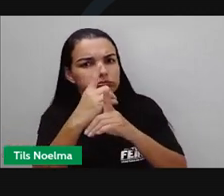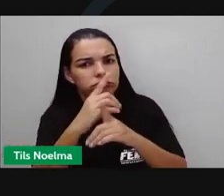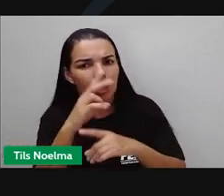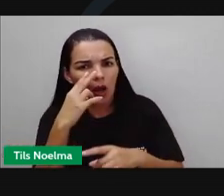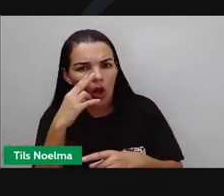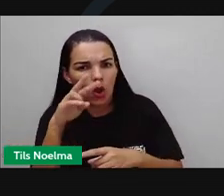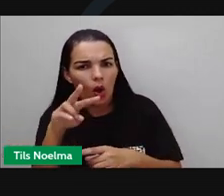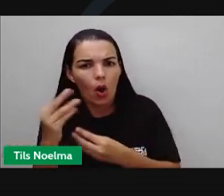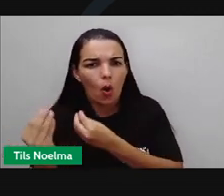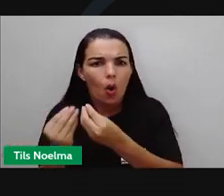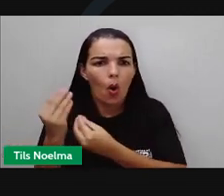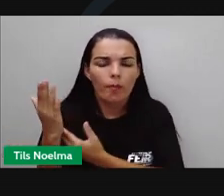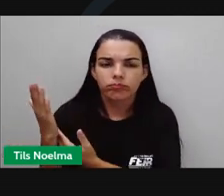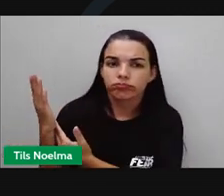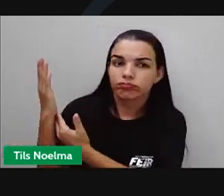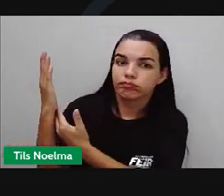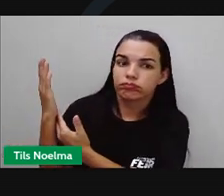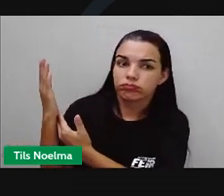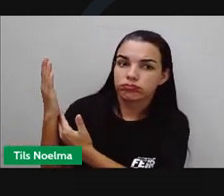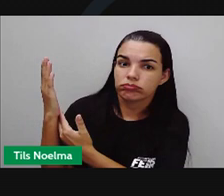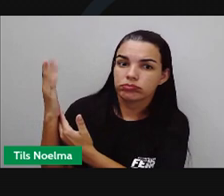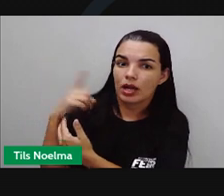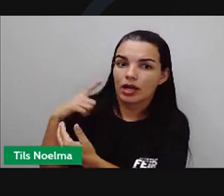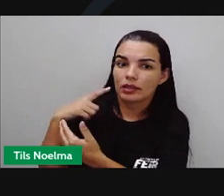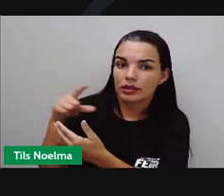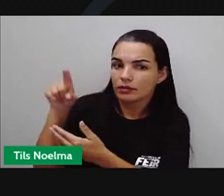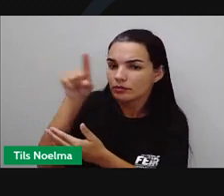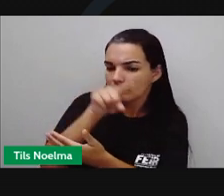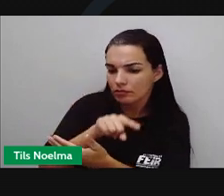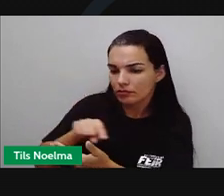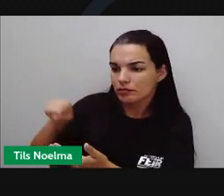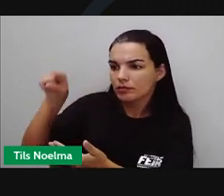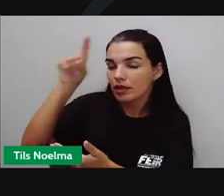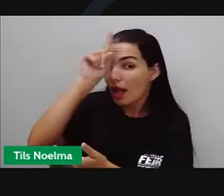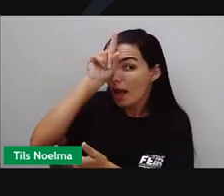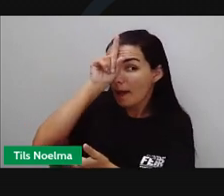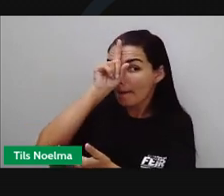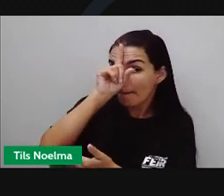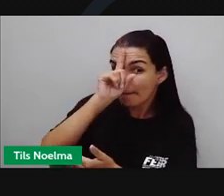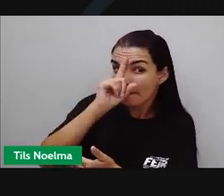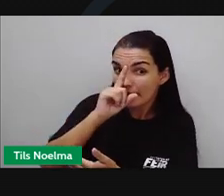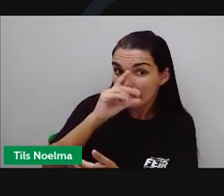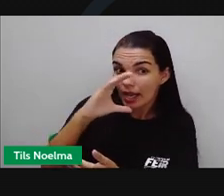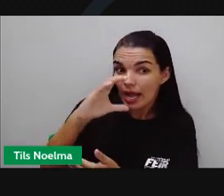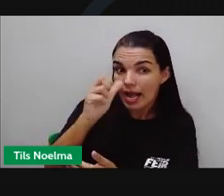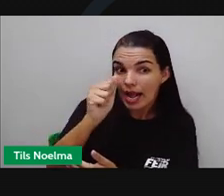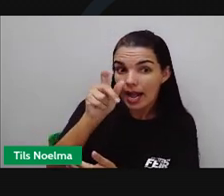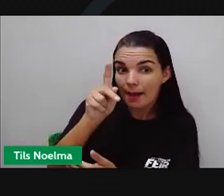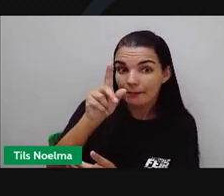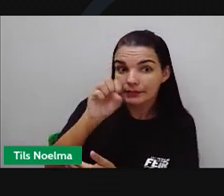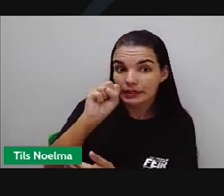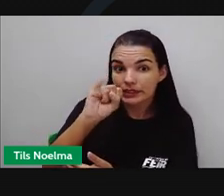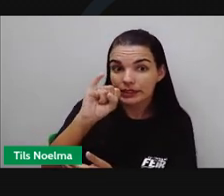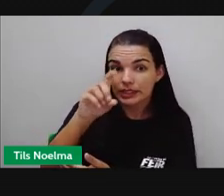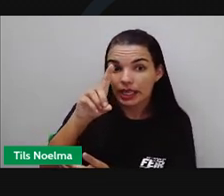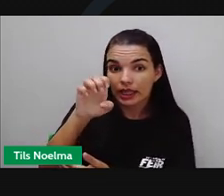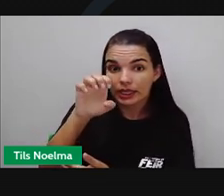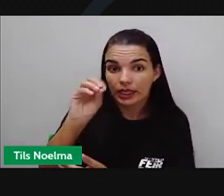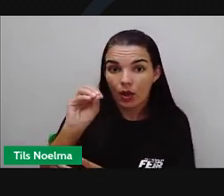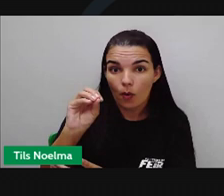estrutura básica é formada por uma camada exterior chamada capsídeo, e o material genético que se encontra no interior.